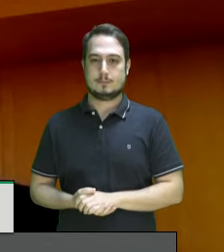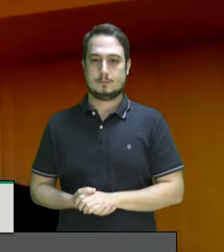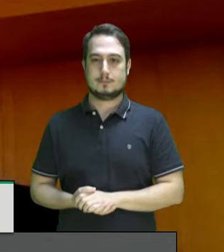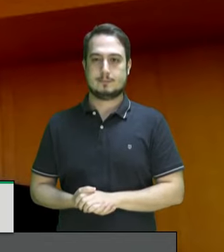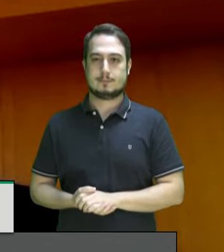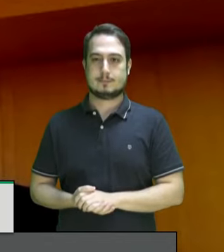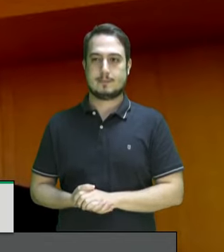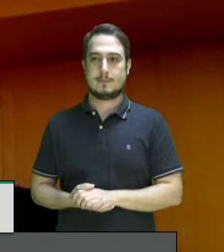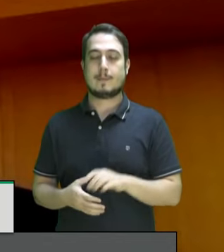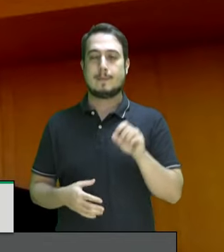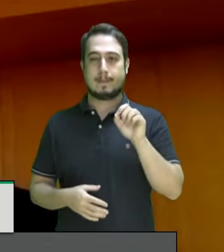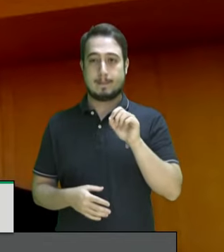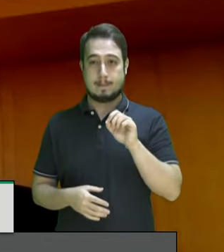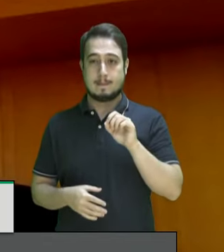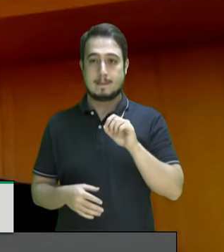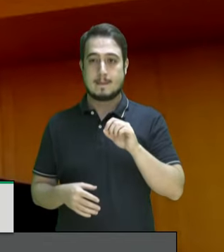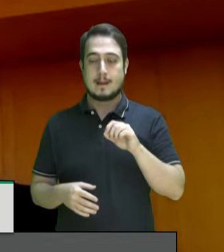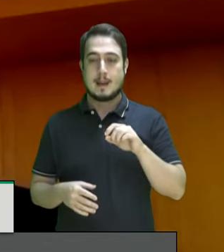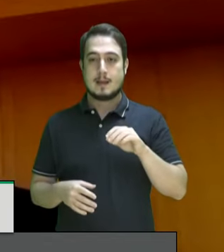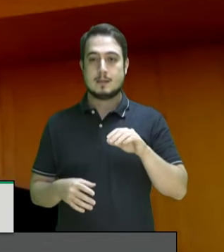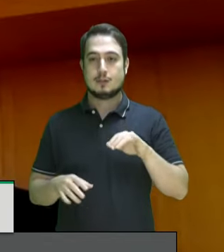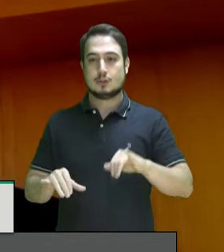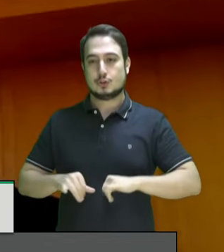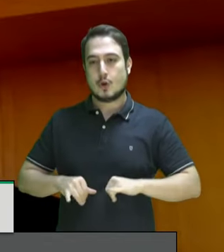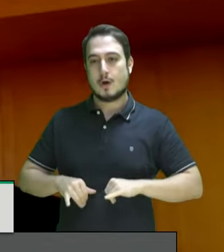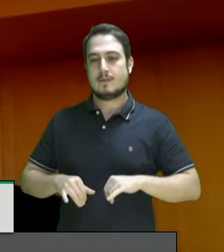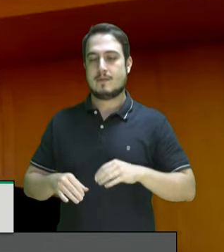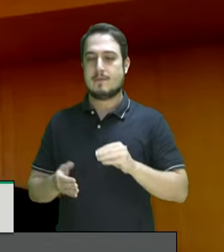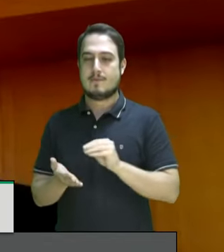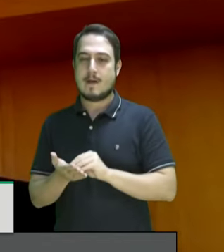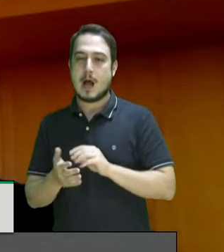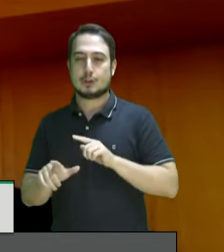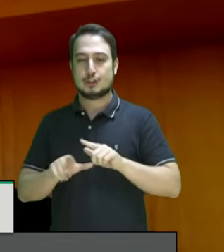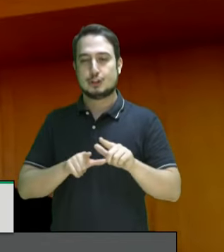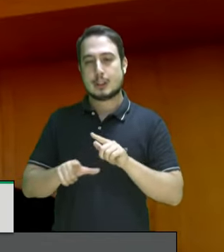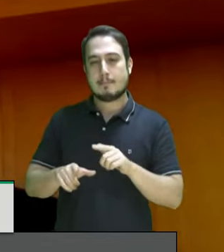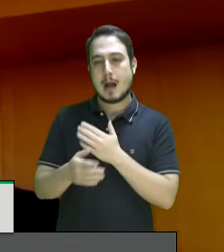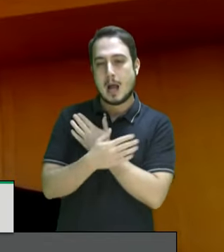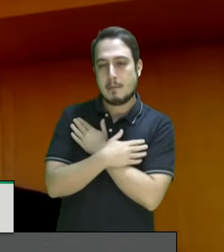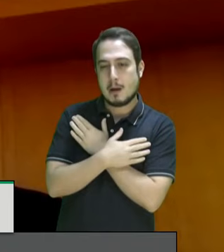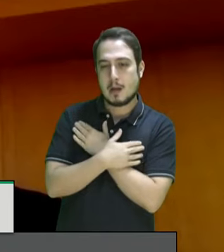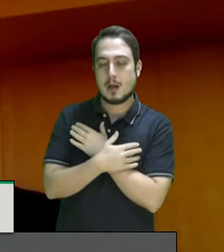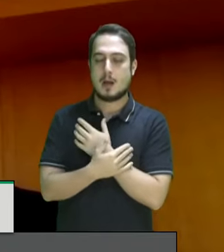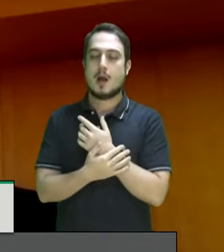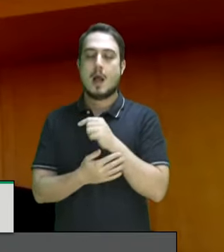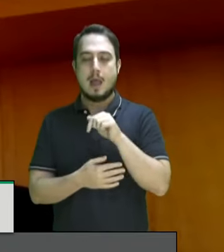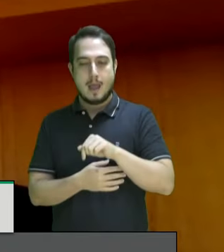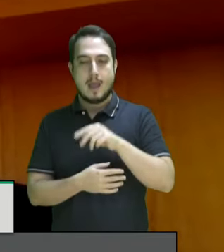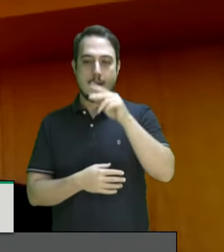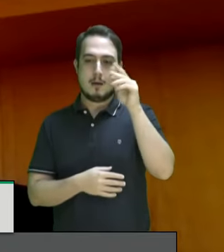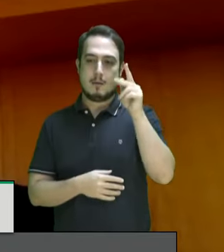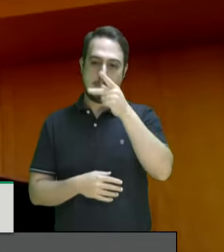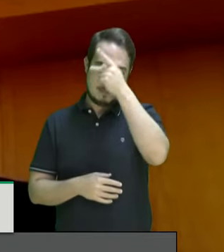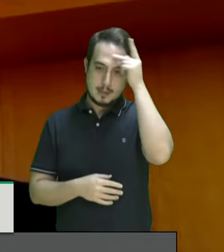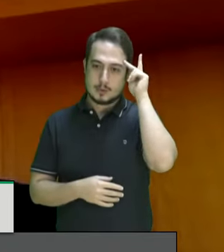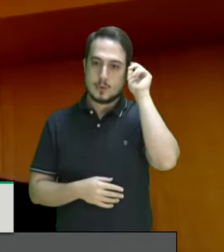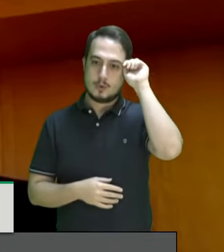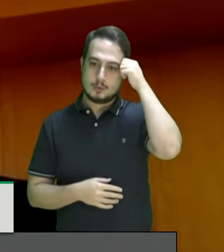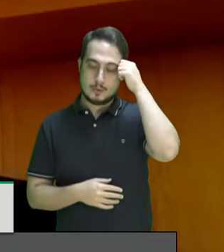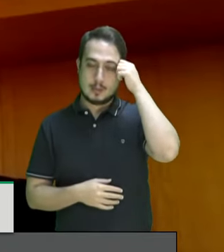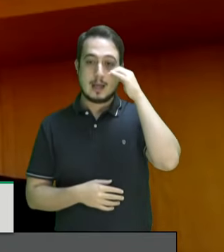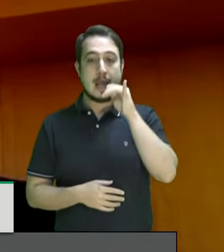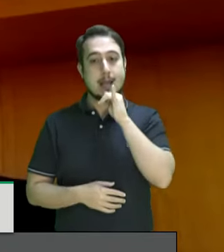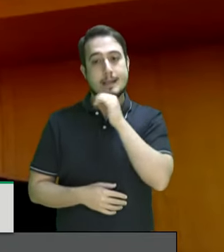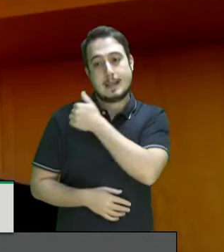mais é afetada pelo desemprego é a população negra e o desemprego nunca teve tão alto no Rio de